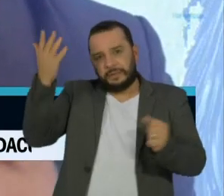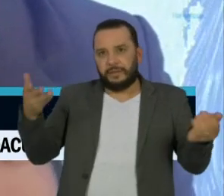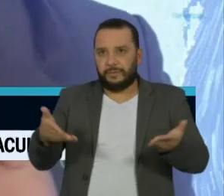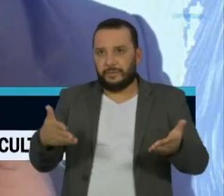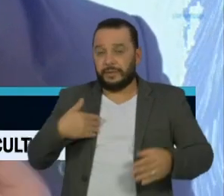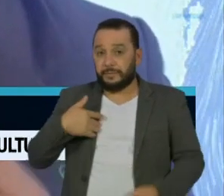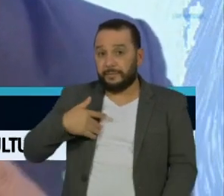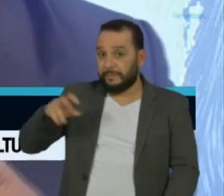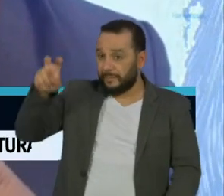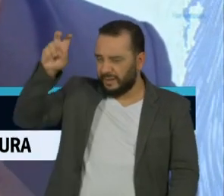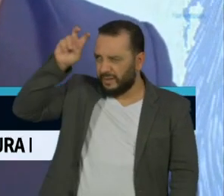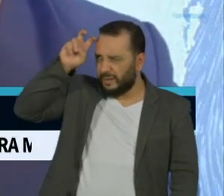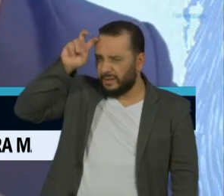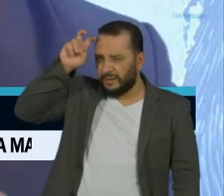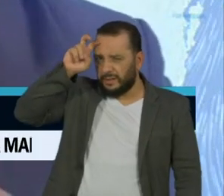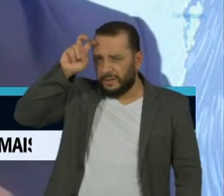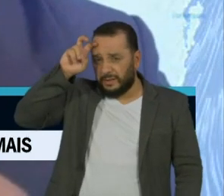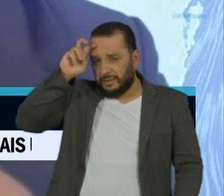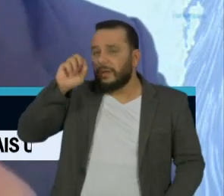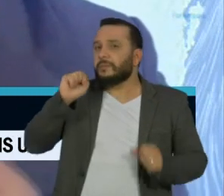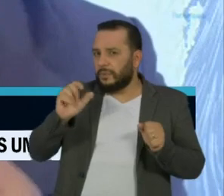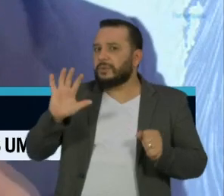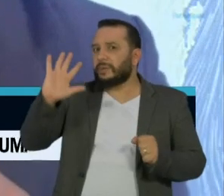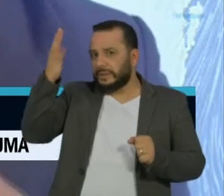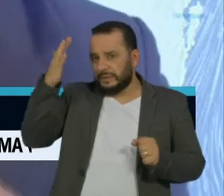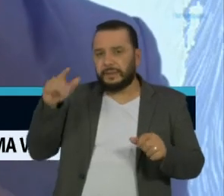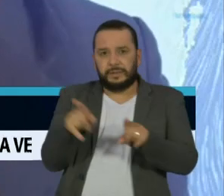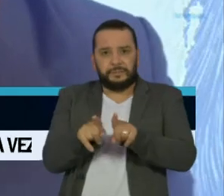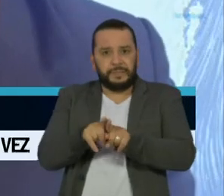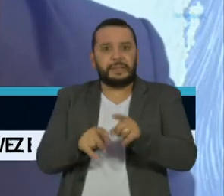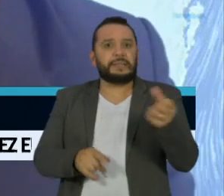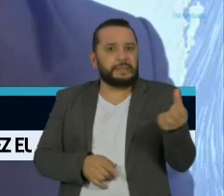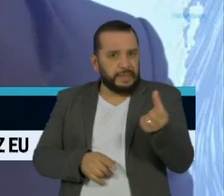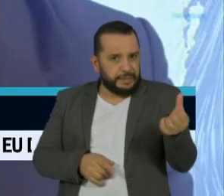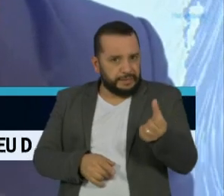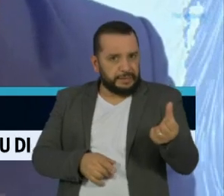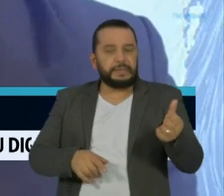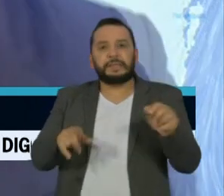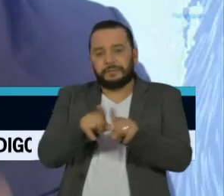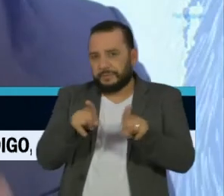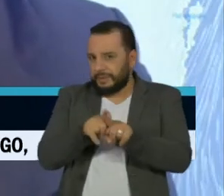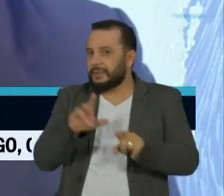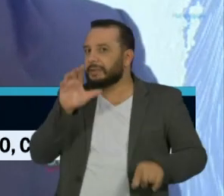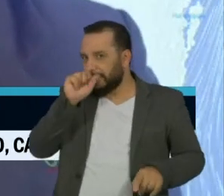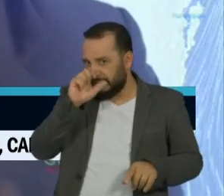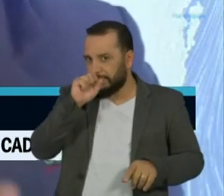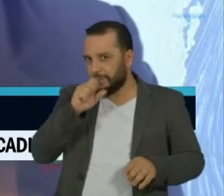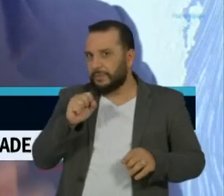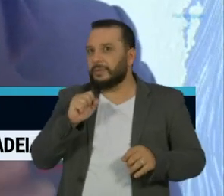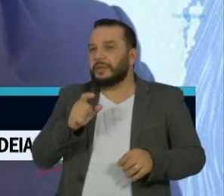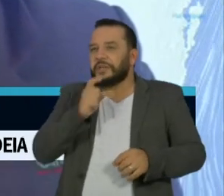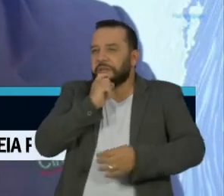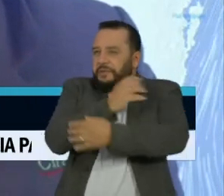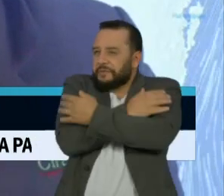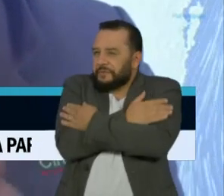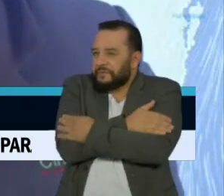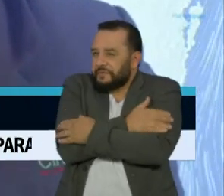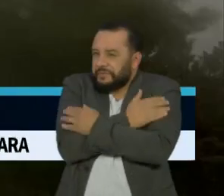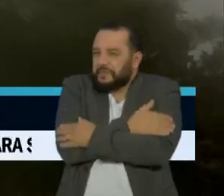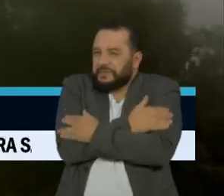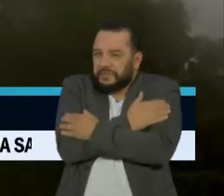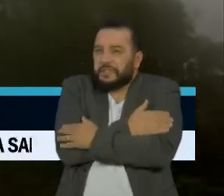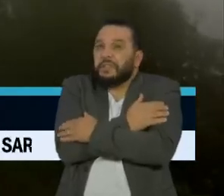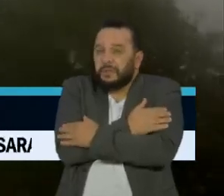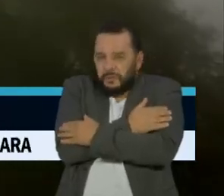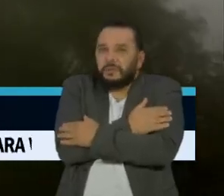quinta, durante toda a sexta-feira, se estendendo até o início do próximo sábado. O frio mata, sim, ele pode matar.